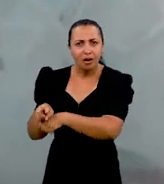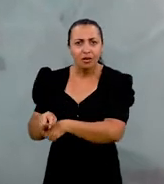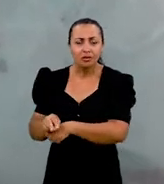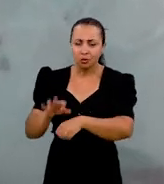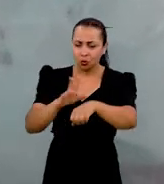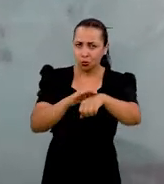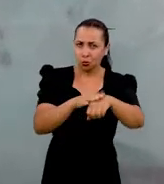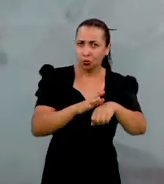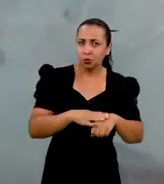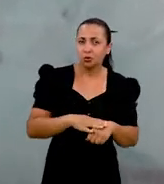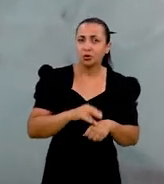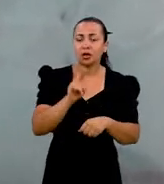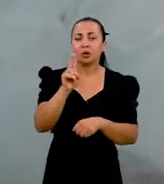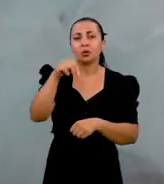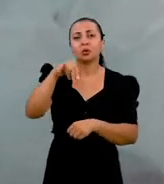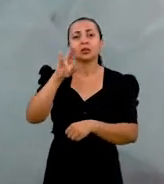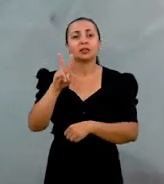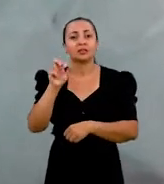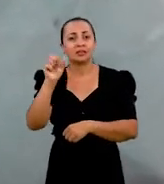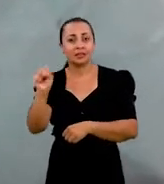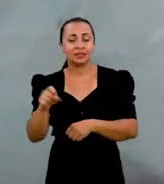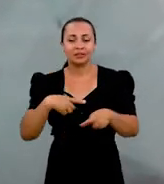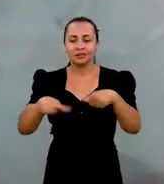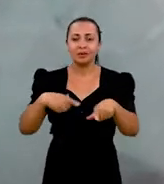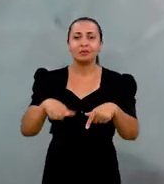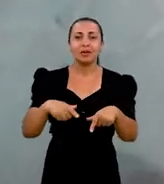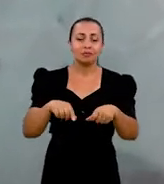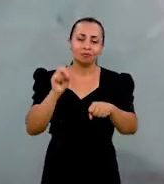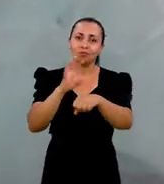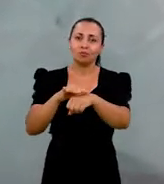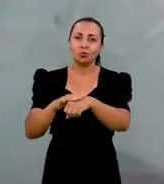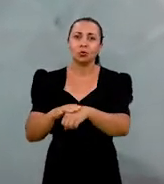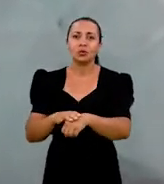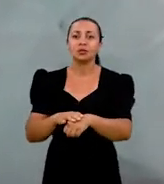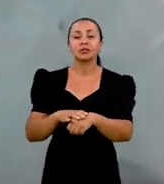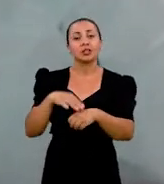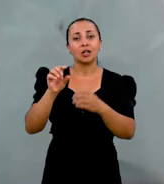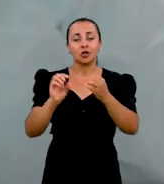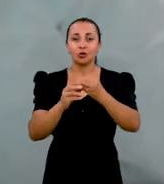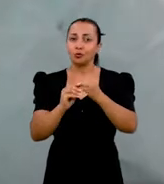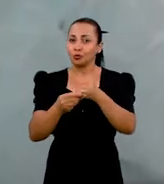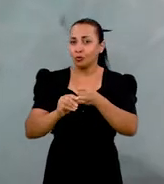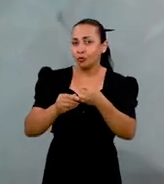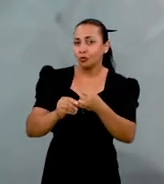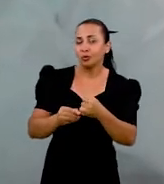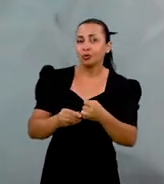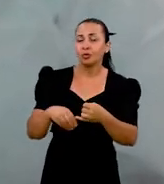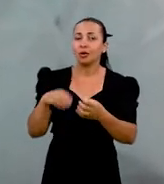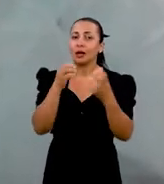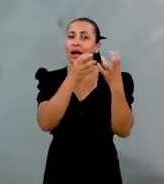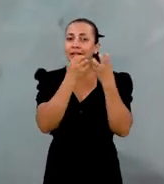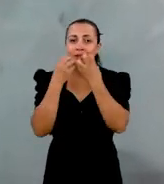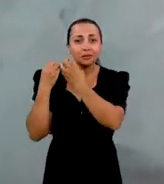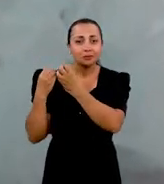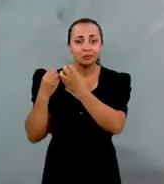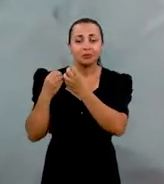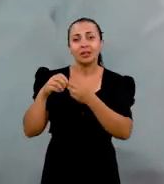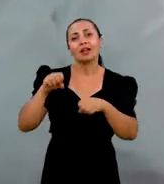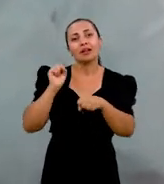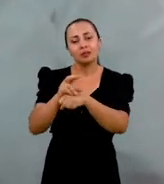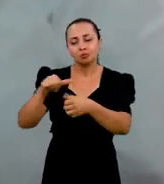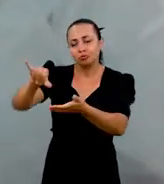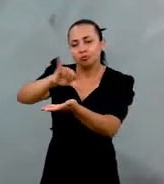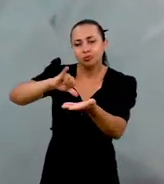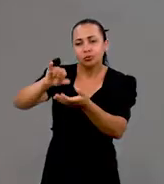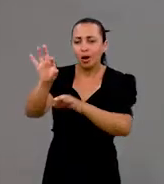na Univasf eles trabalham com doenças, doenças de culturas anuais, como feijão e milho, e as pragas, e